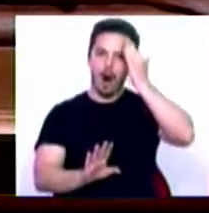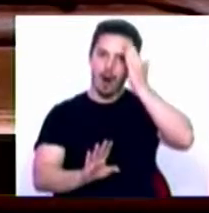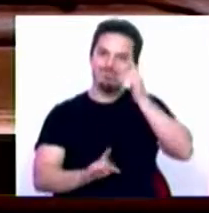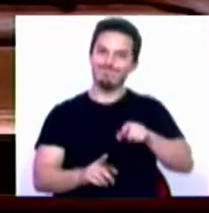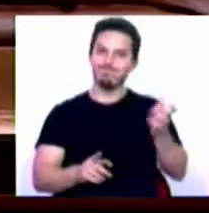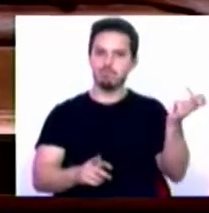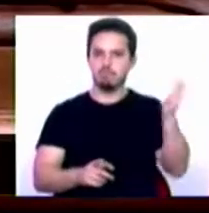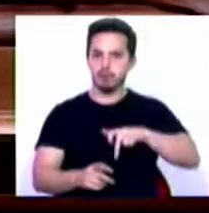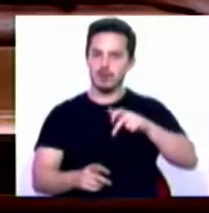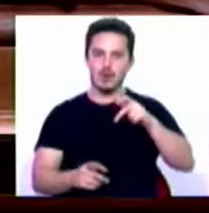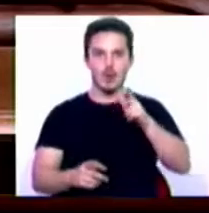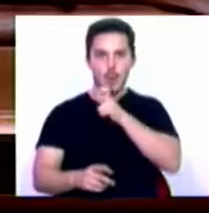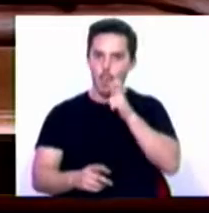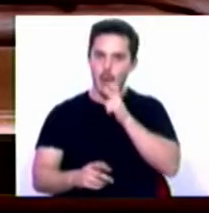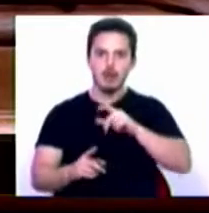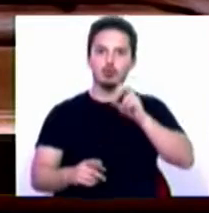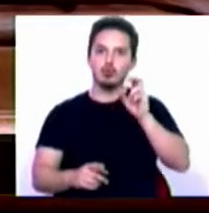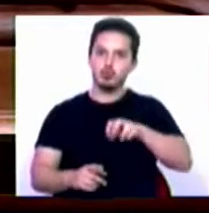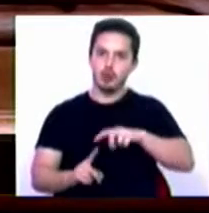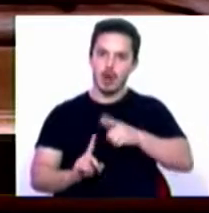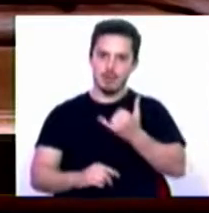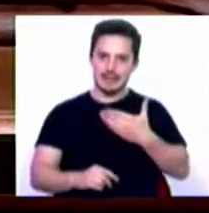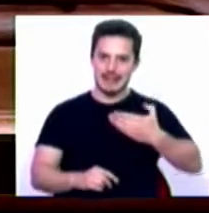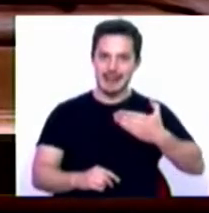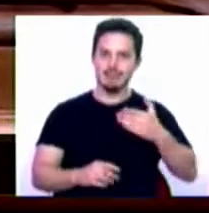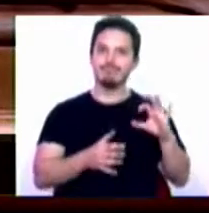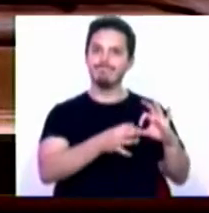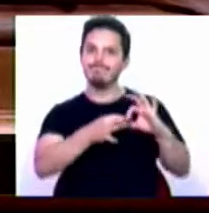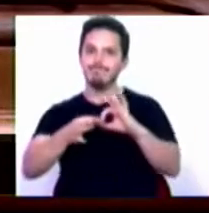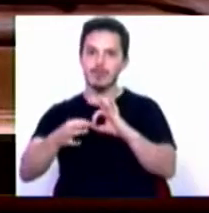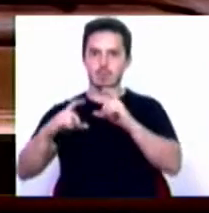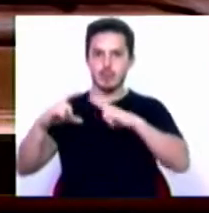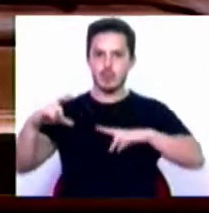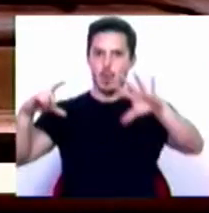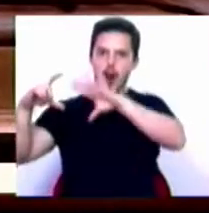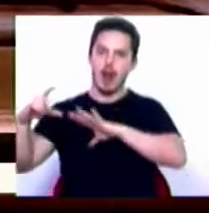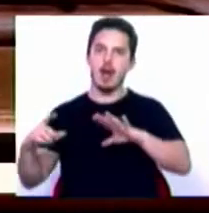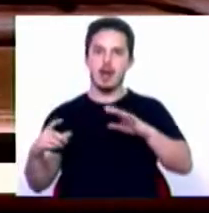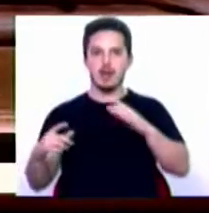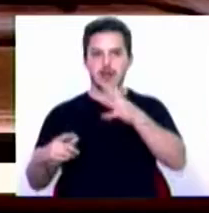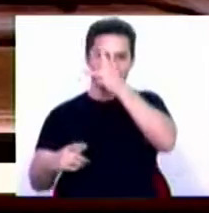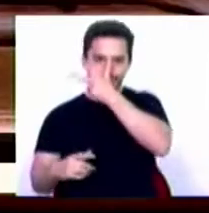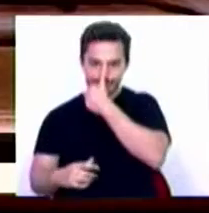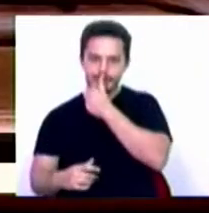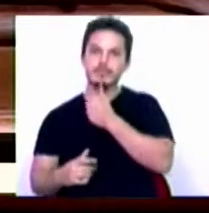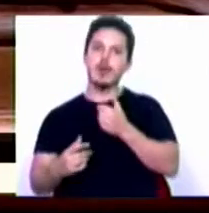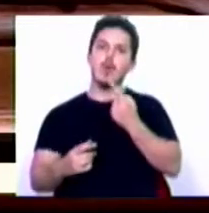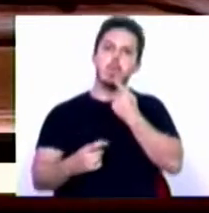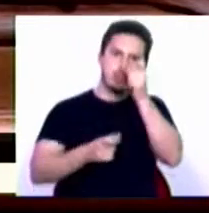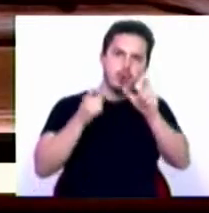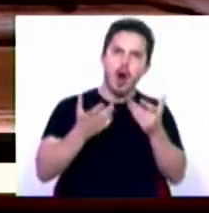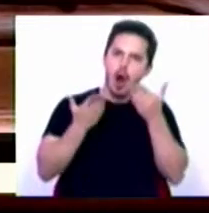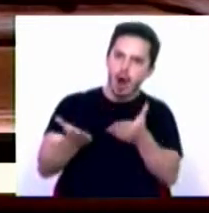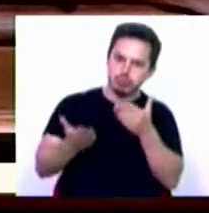trágico que em junho de 2017 uniu o país numa profunda consternação. Muitos quiseram ajudar,